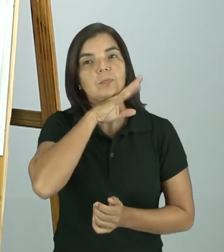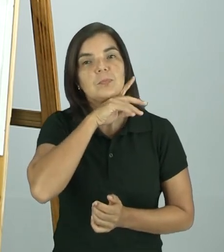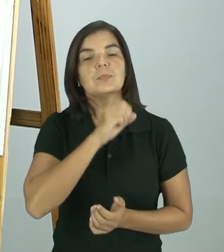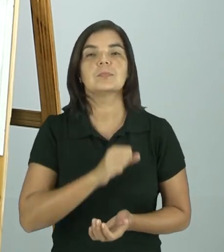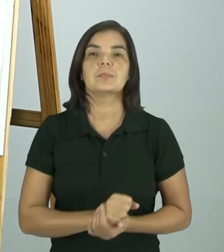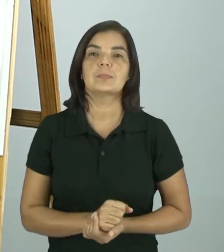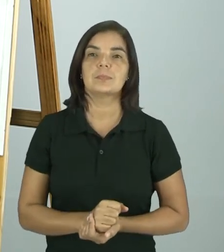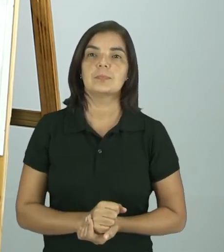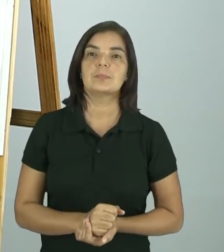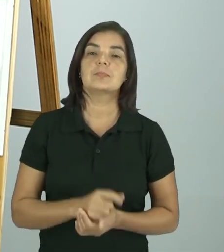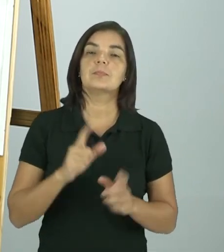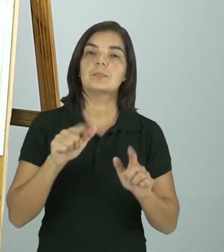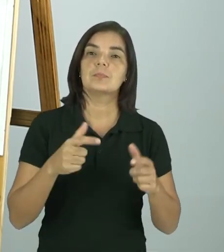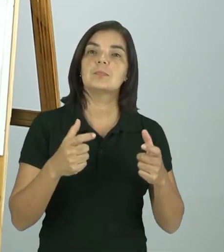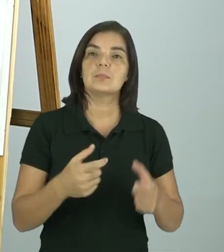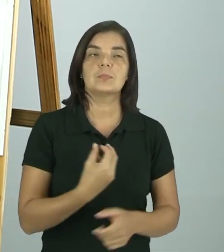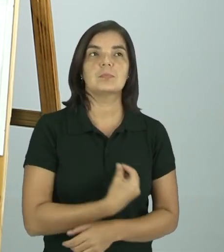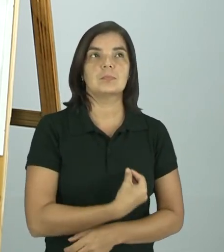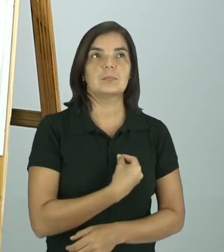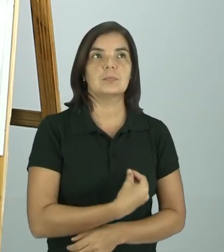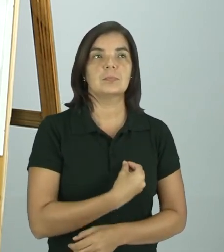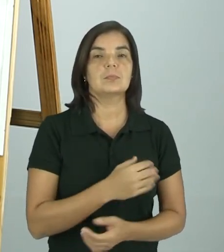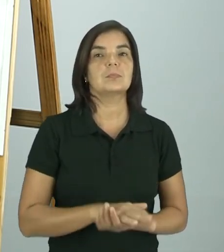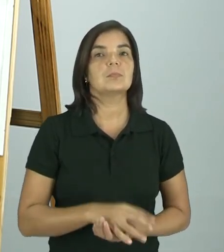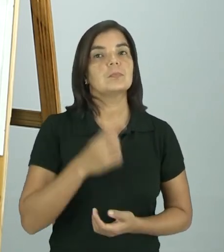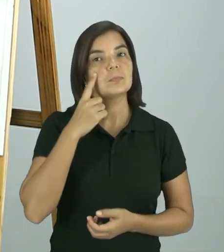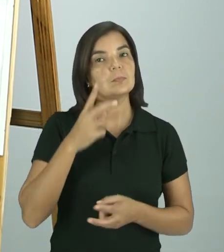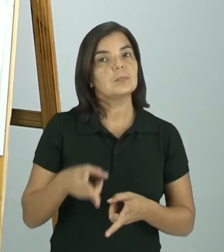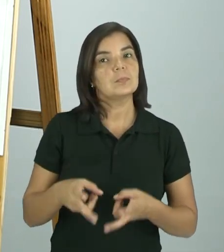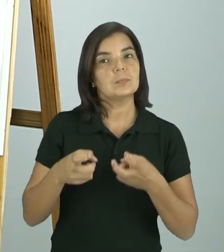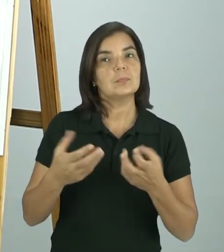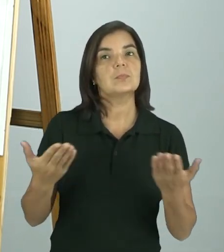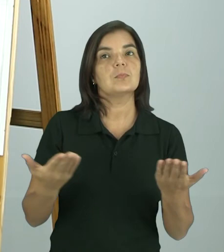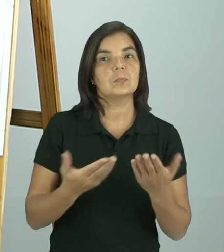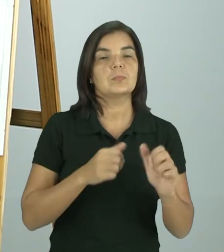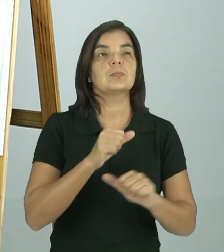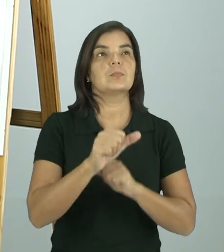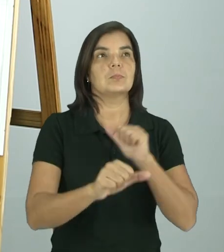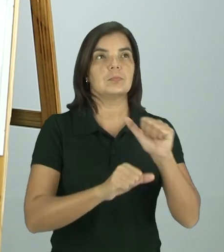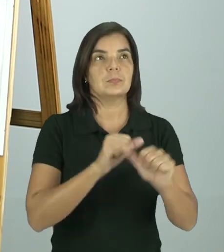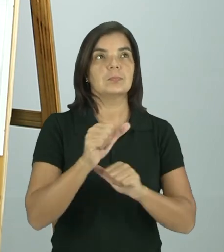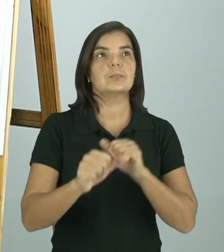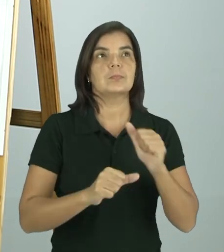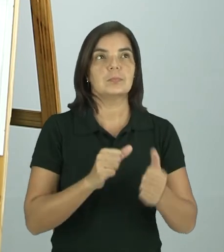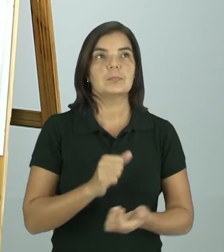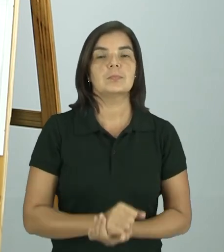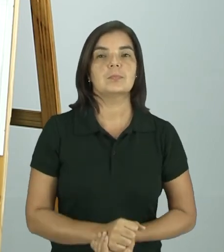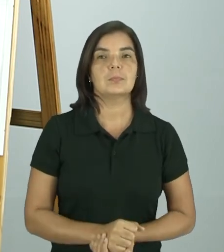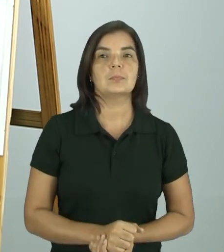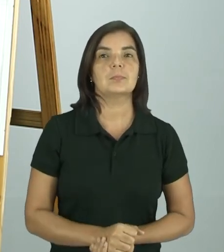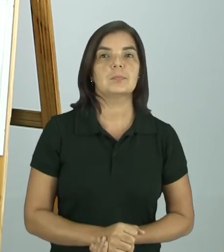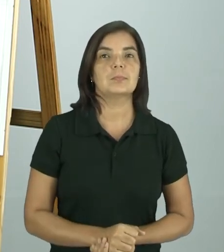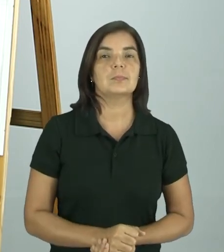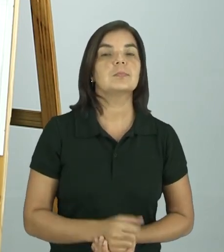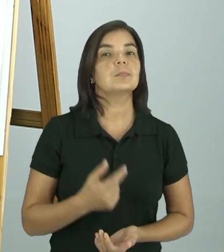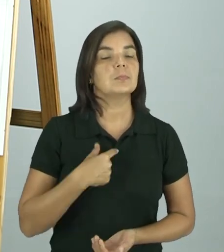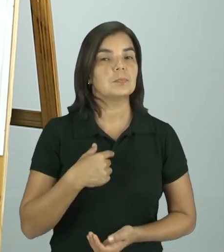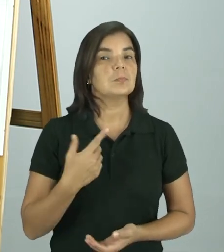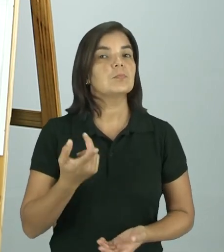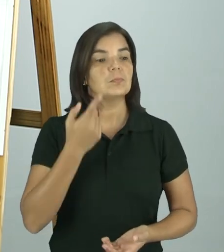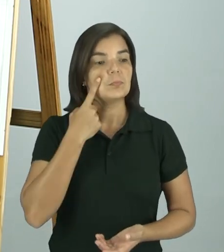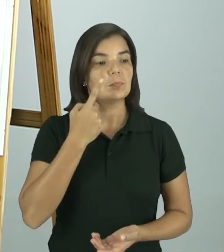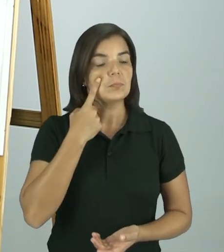Então, é um espaço vivido. E podemos observar que houve uma transformação, né? Podemos